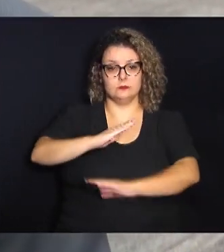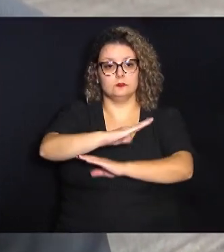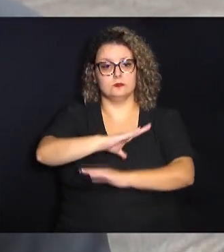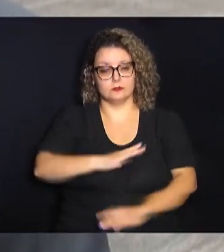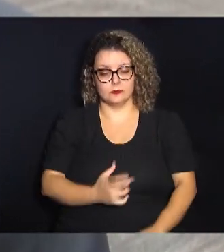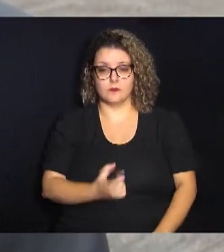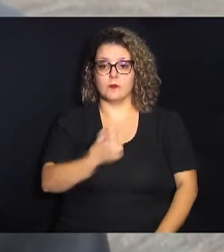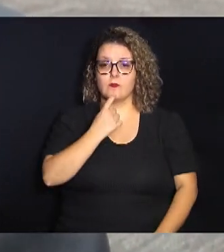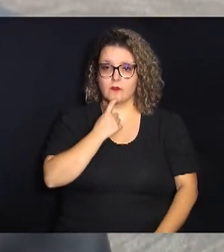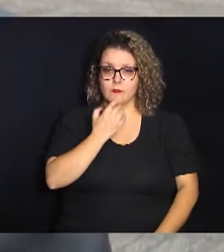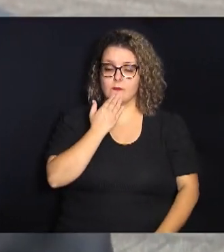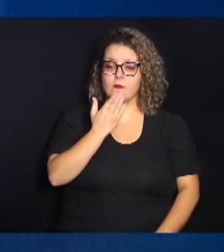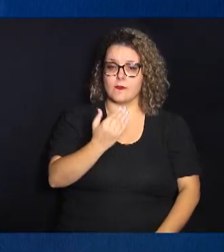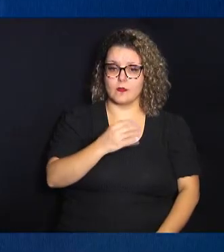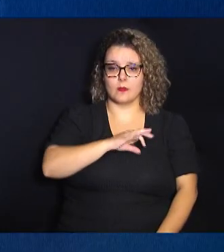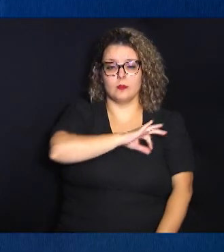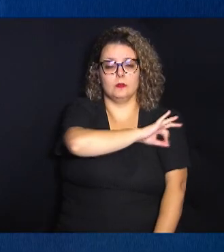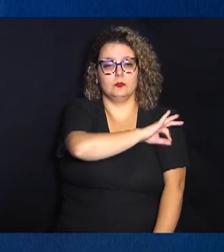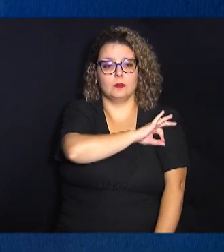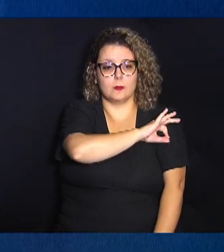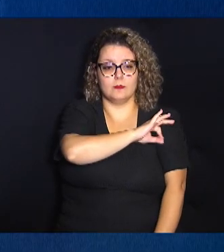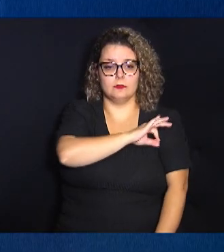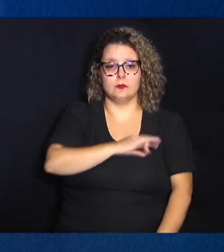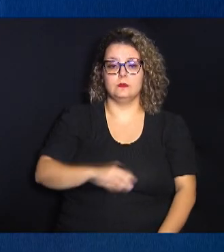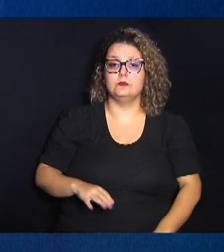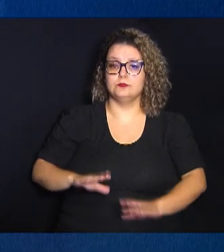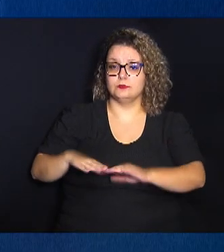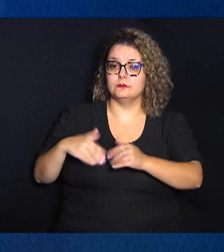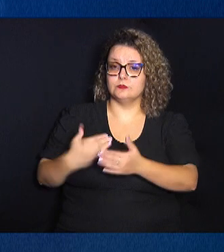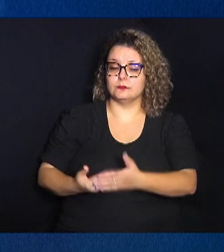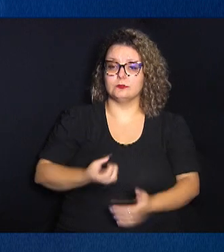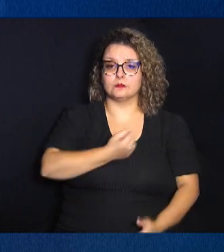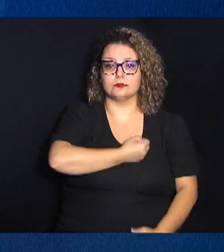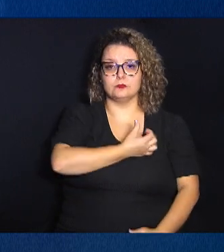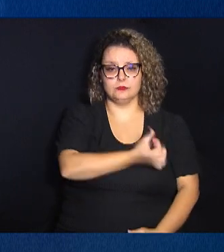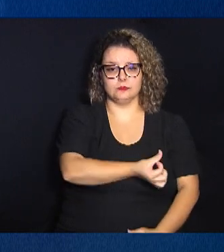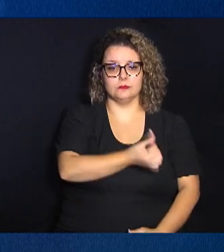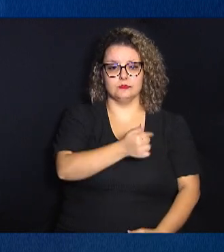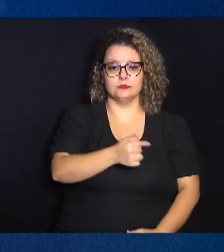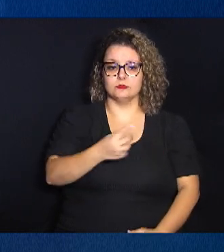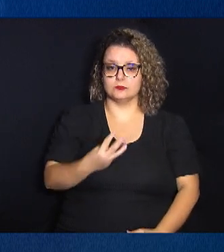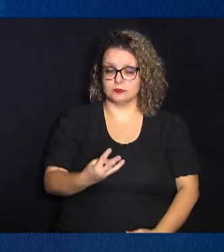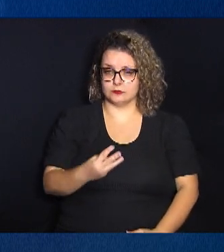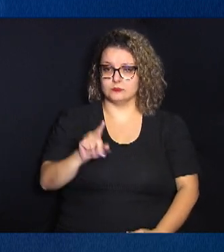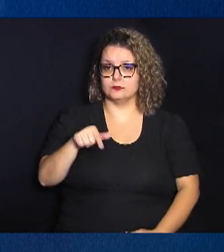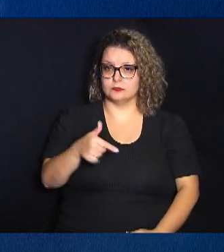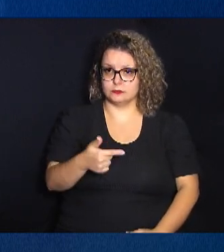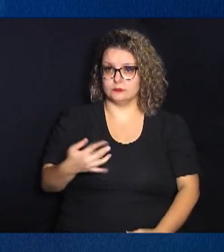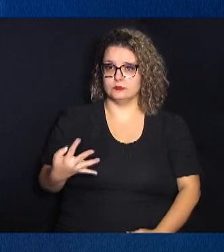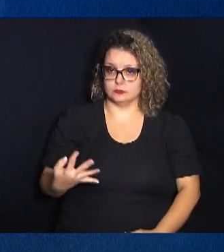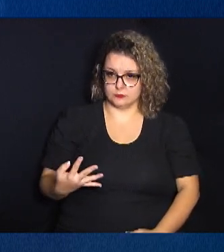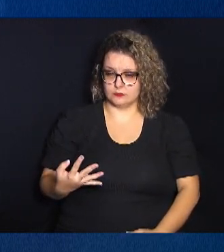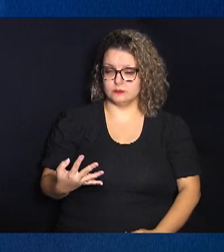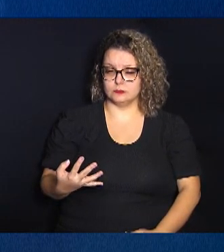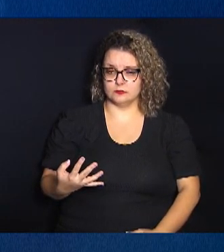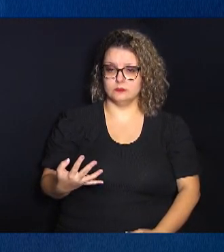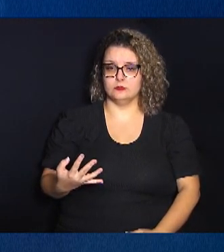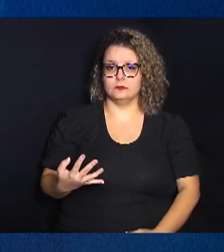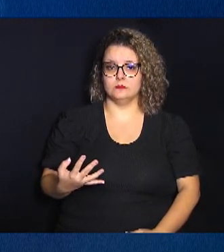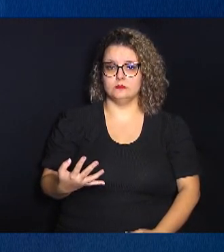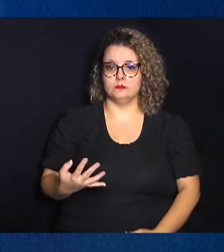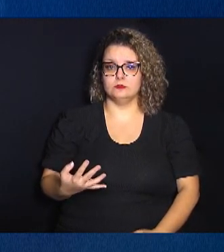Municipal pede à Prefeitura por meio do requerimento número 673 de 2024